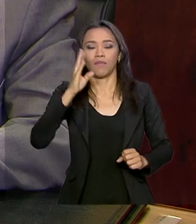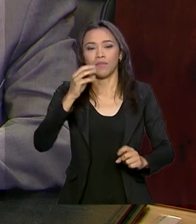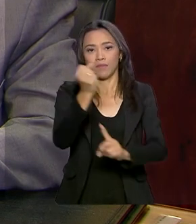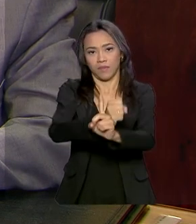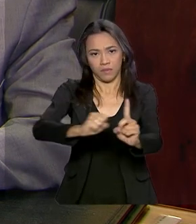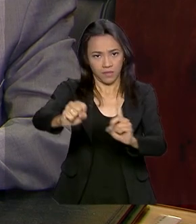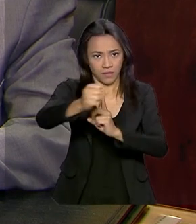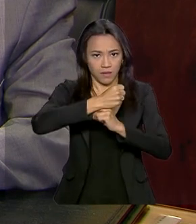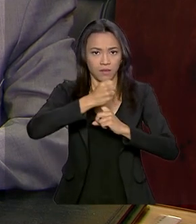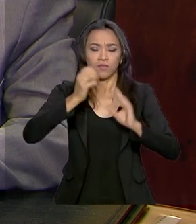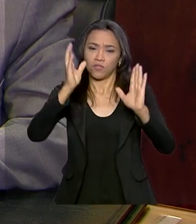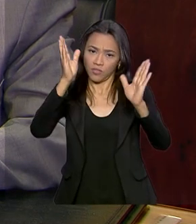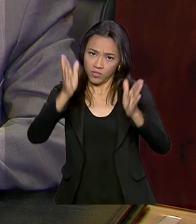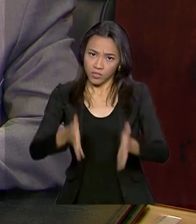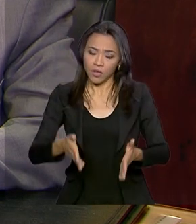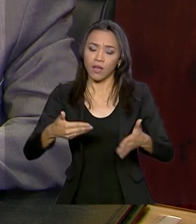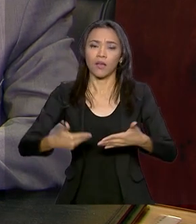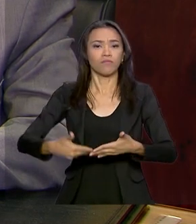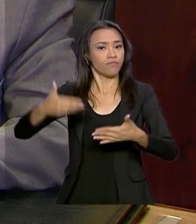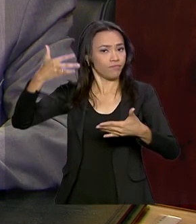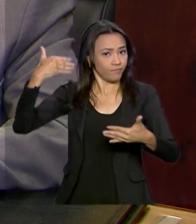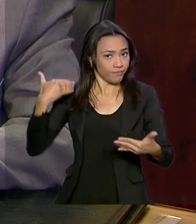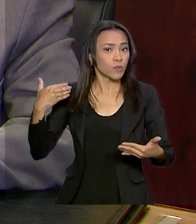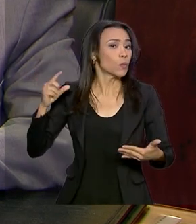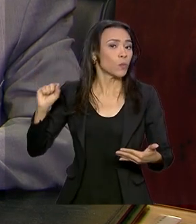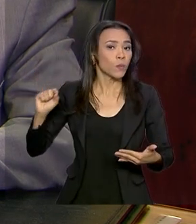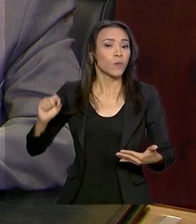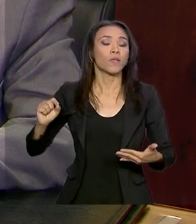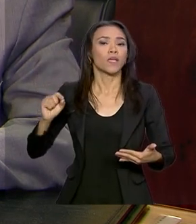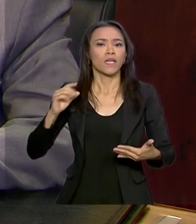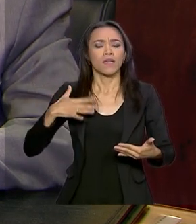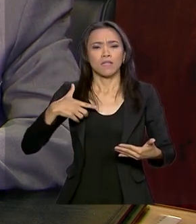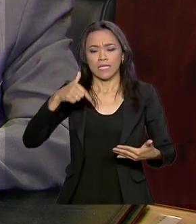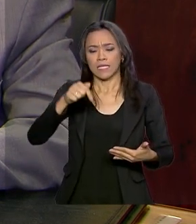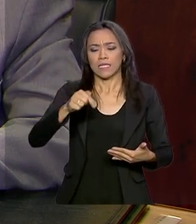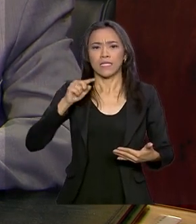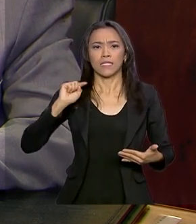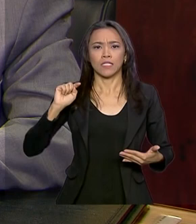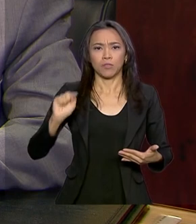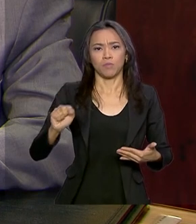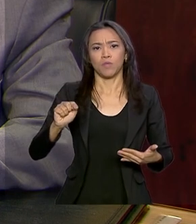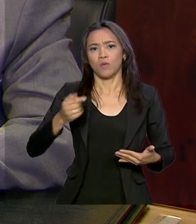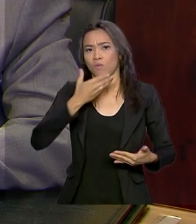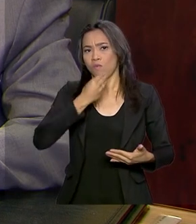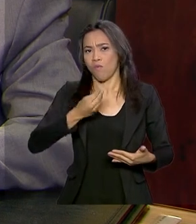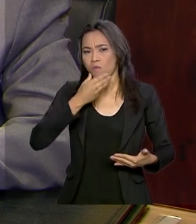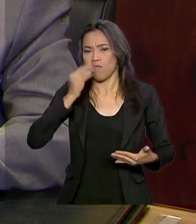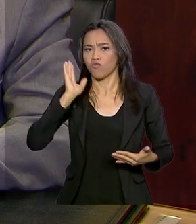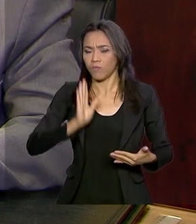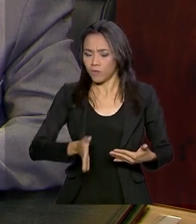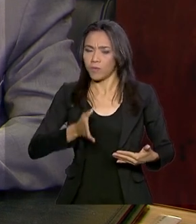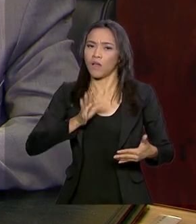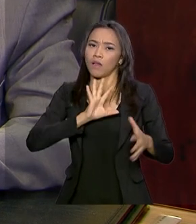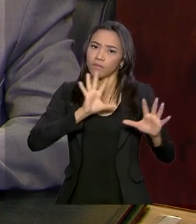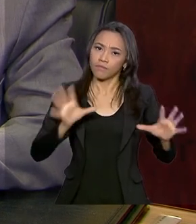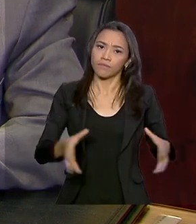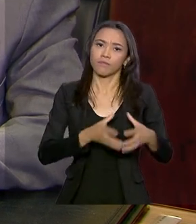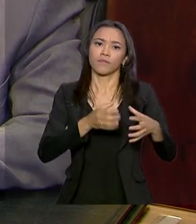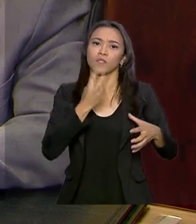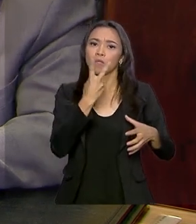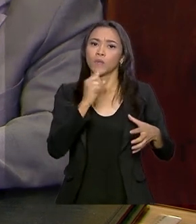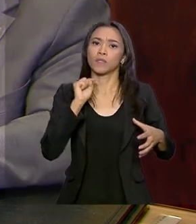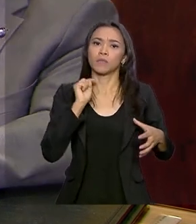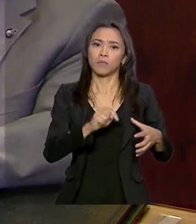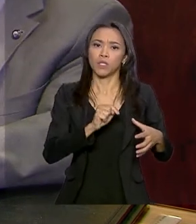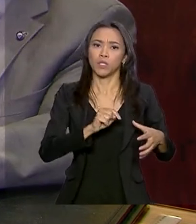Nós já temos aí, combatemos aí, empregamos, estamos atualmente com 7 mil homens. Já formamos 2 mil, cerca de, 2